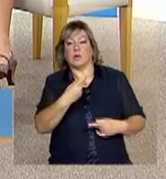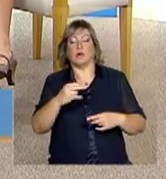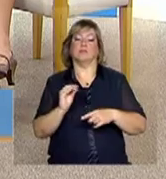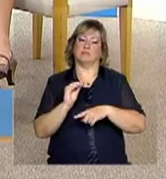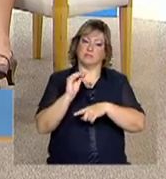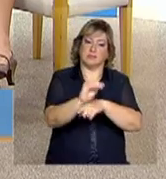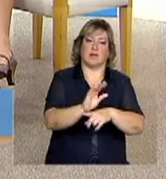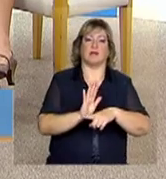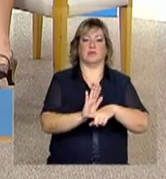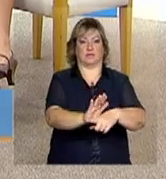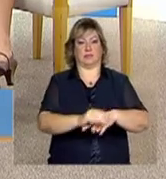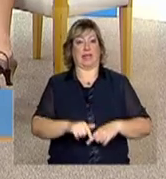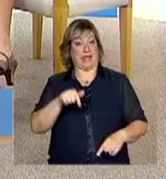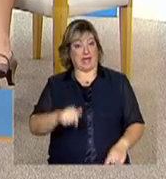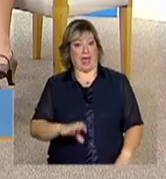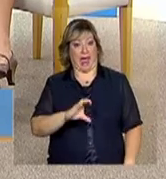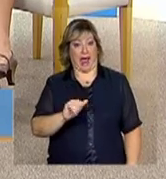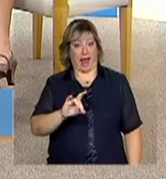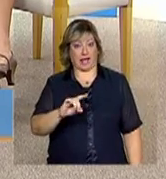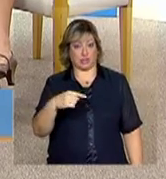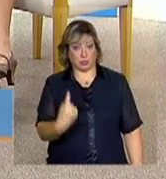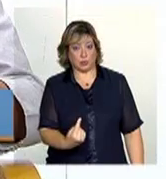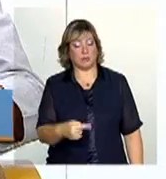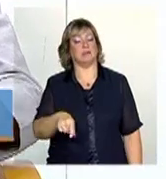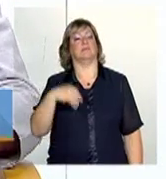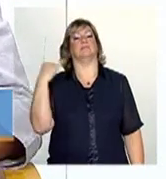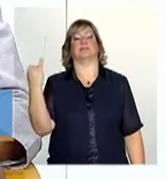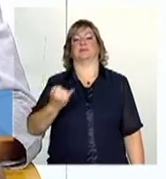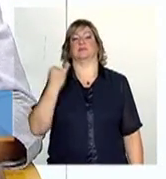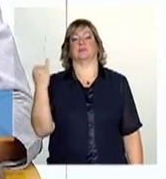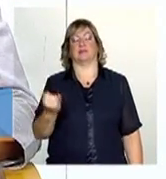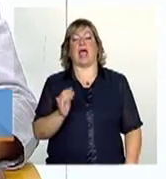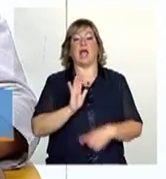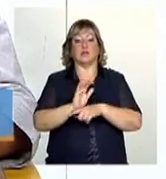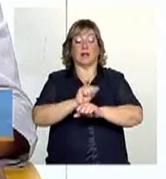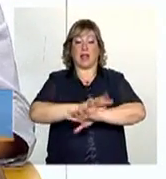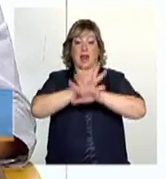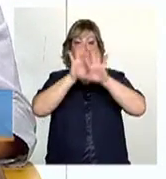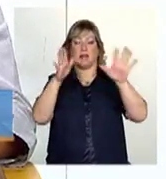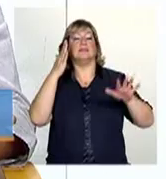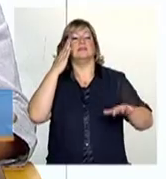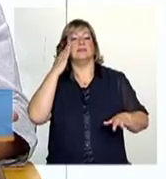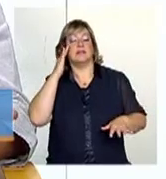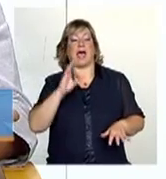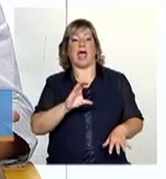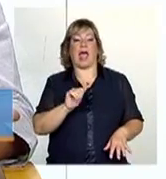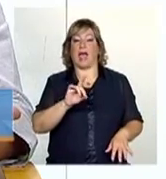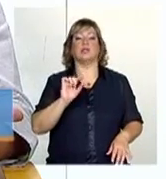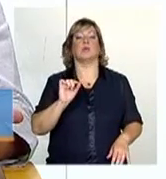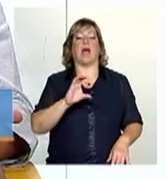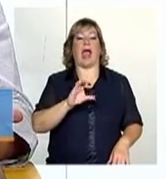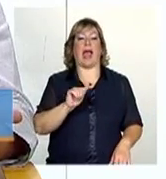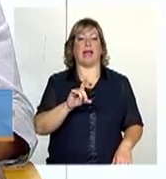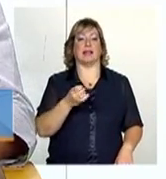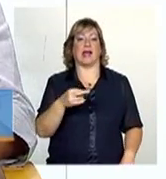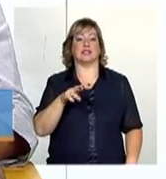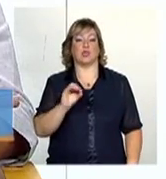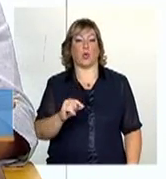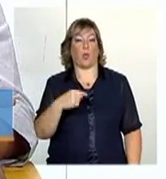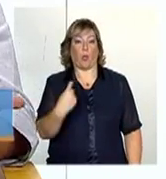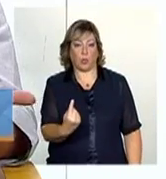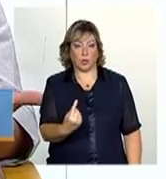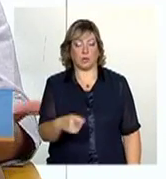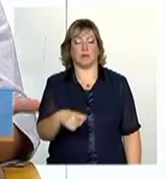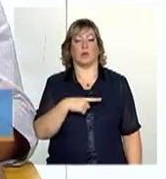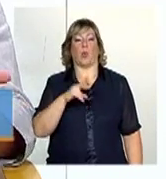o cadastro único é o instrumento que permite dar visibilidade das necessidades de cada família, ali inscrita, para